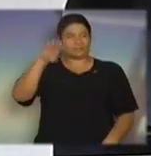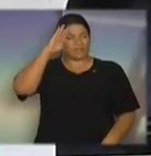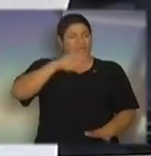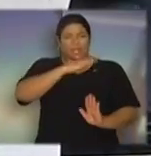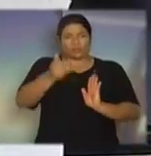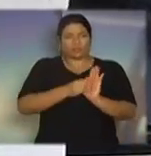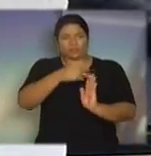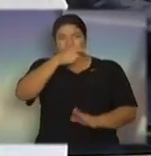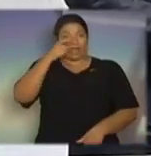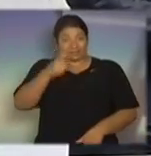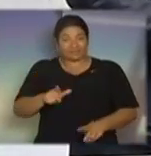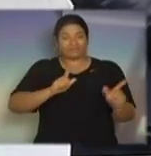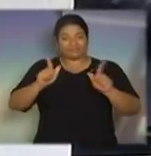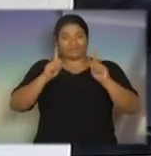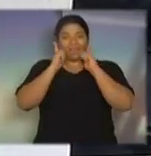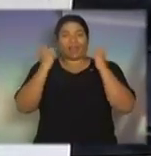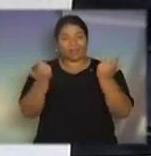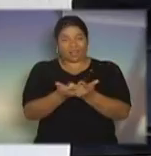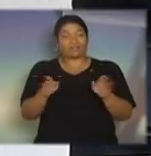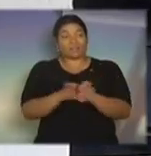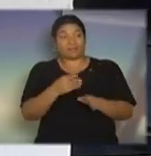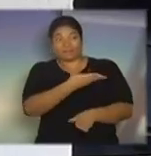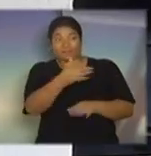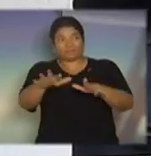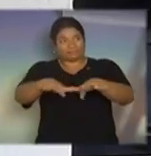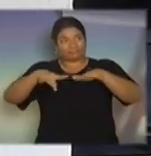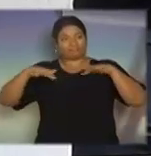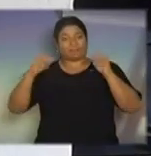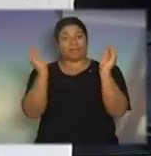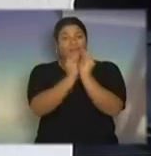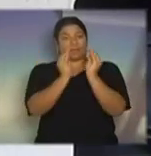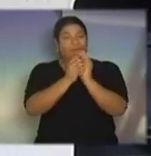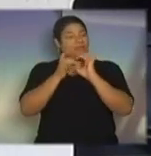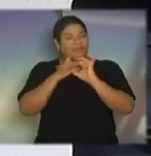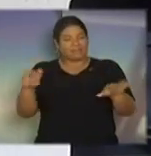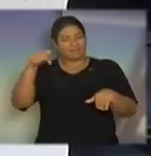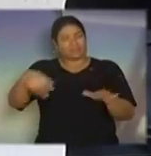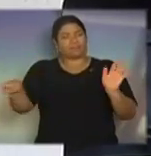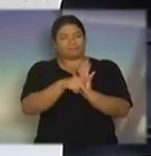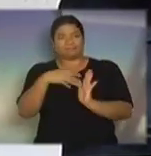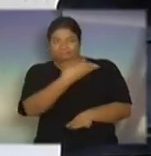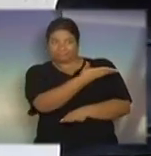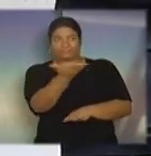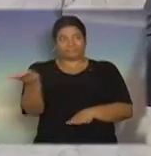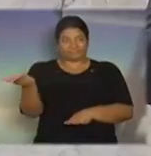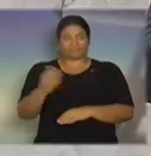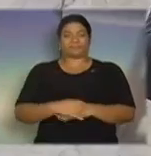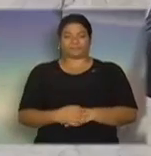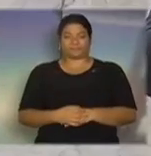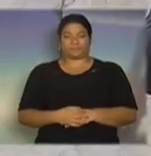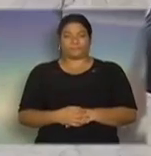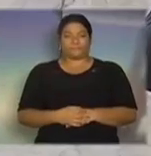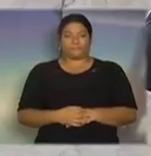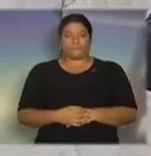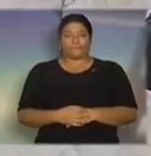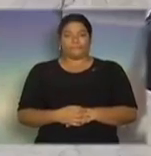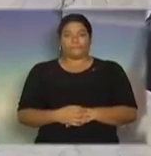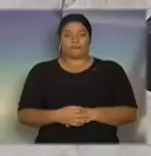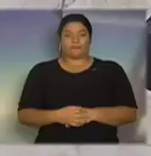pela TV Assembleia, os apaianos aqui sejam bem-vindos à casa dos senhores e senhoras. Quero dizer que